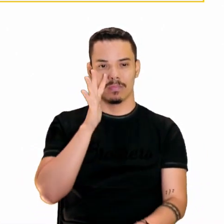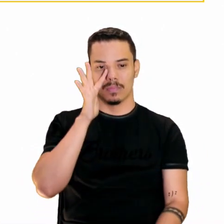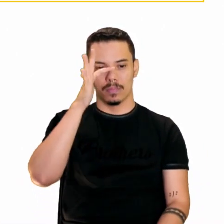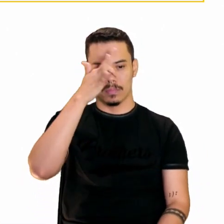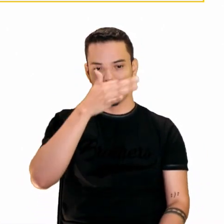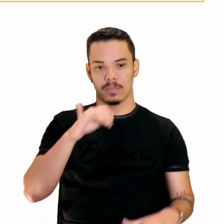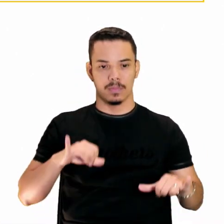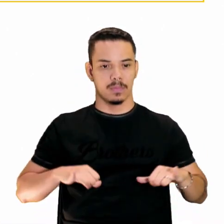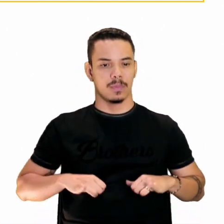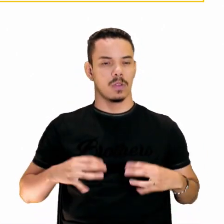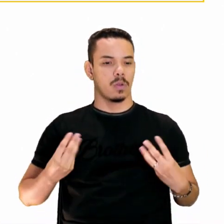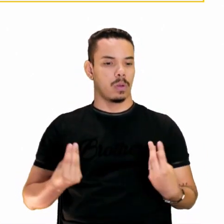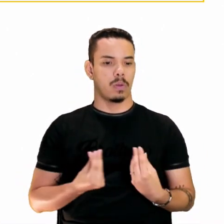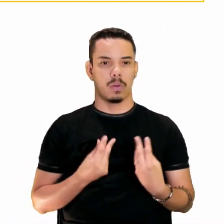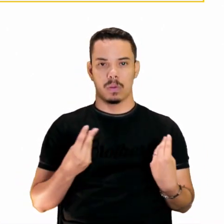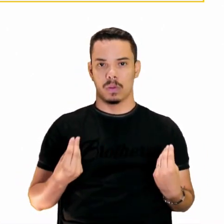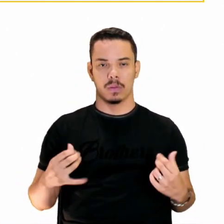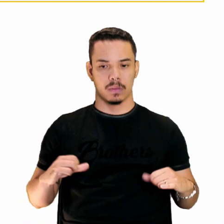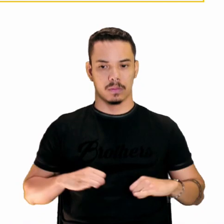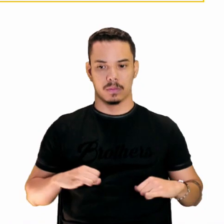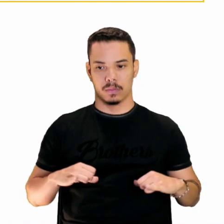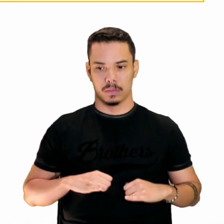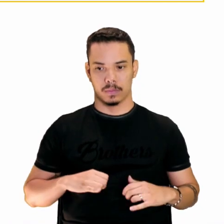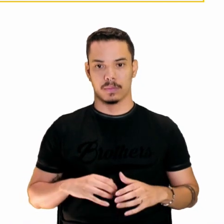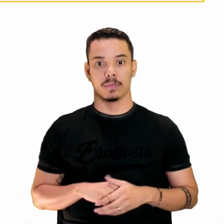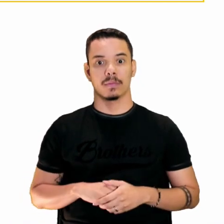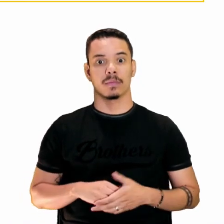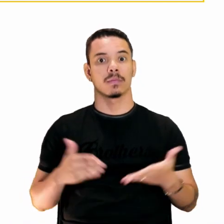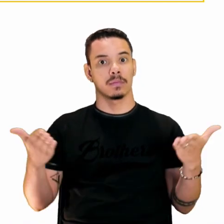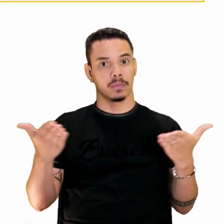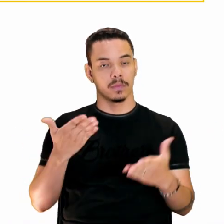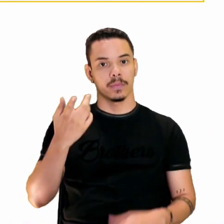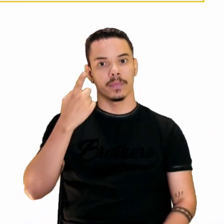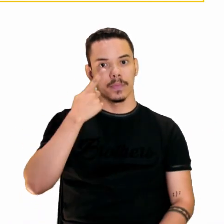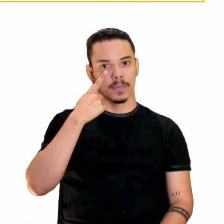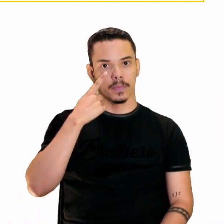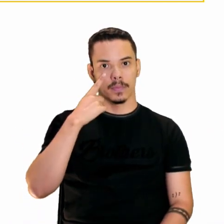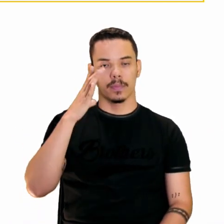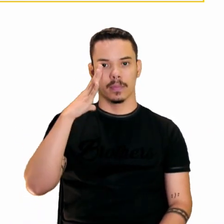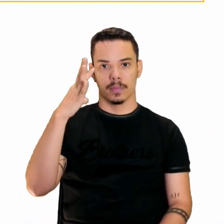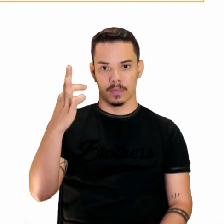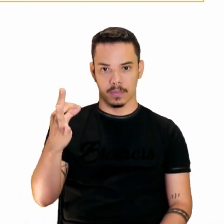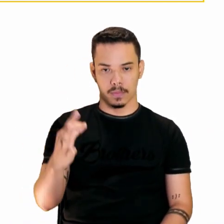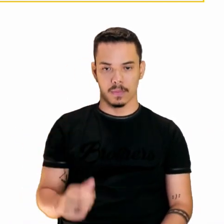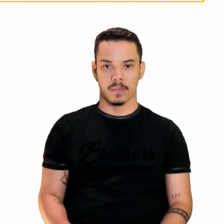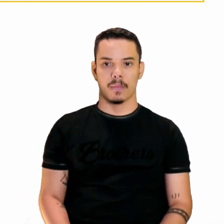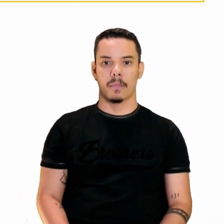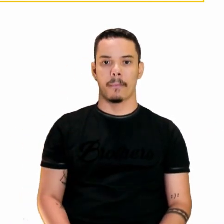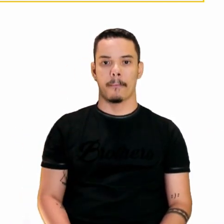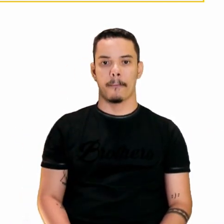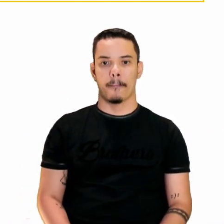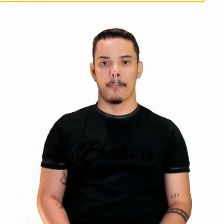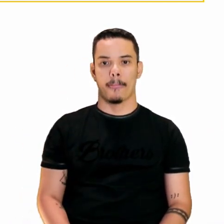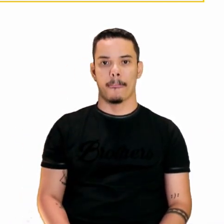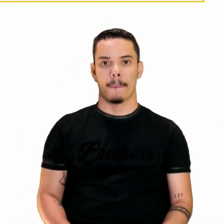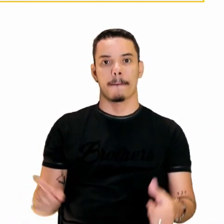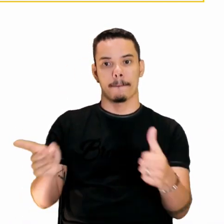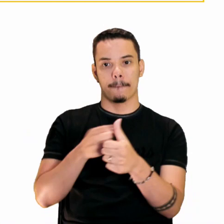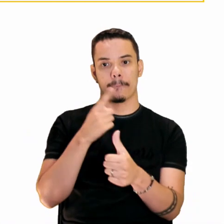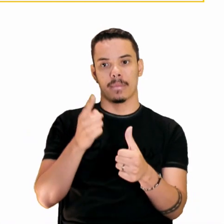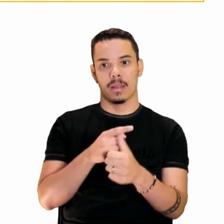É dor que desatina sem doer. Ok. Agora, vamos aqui. Atenção. Então, veja. Primeiro